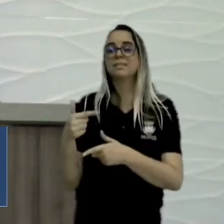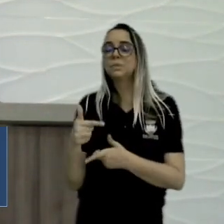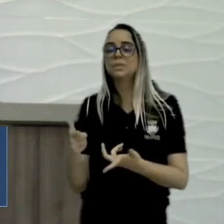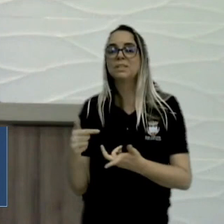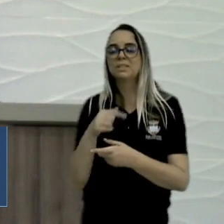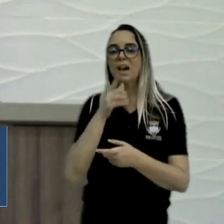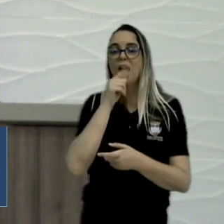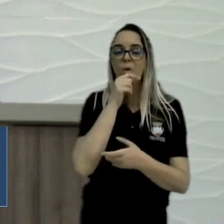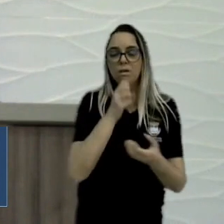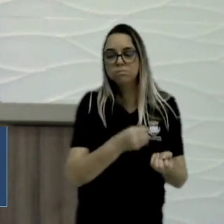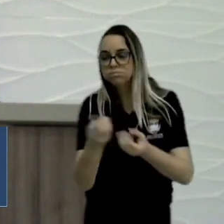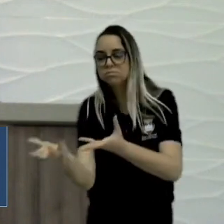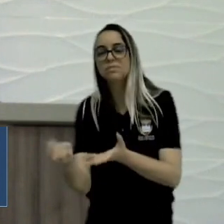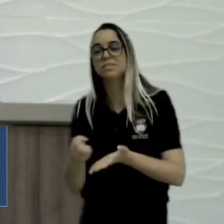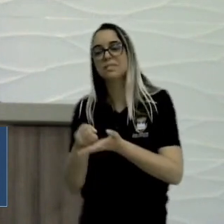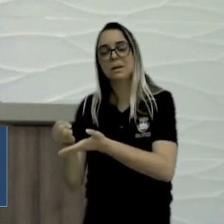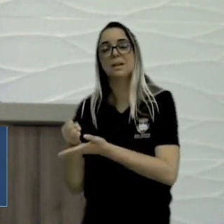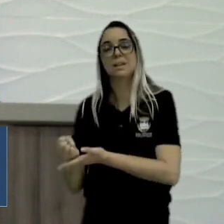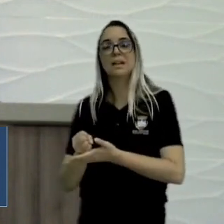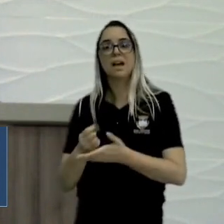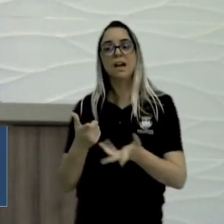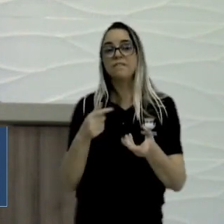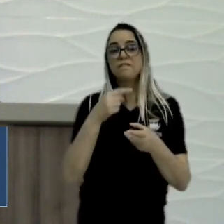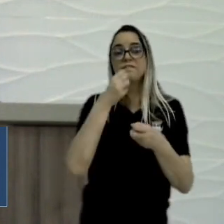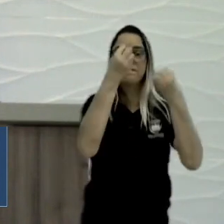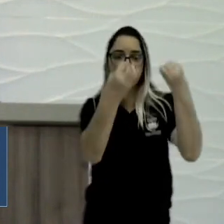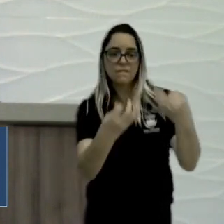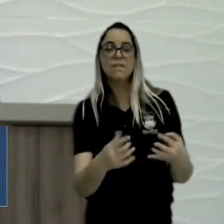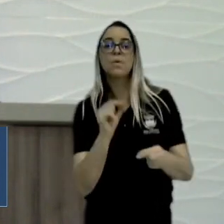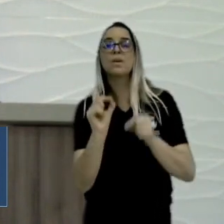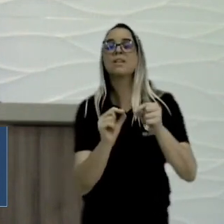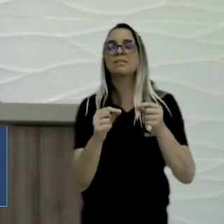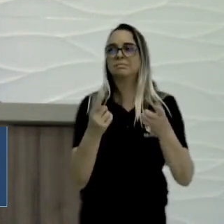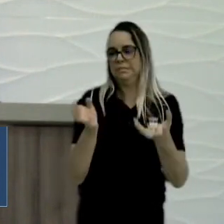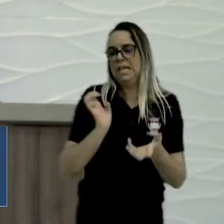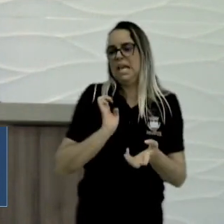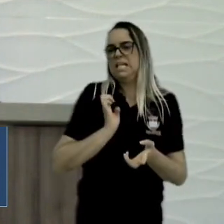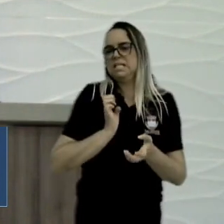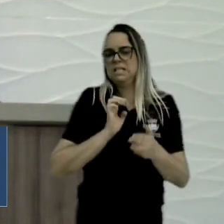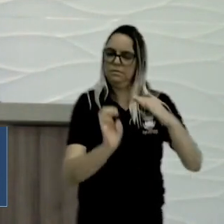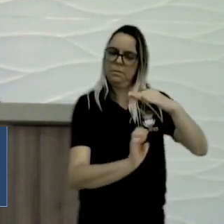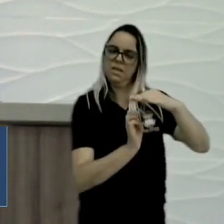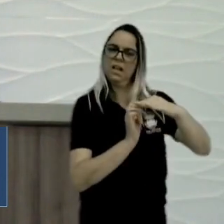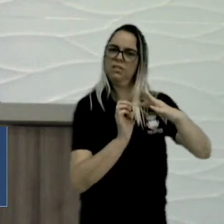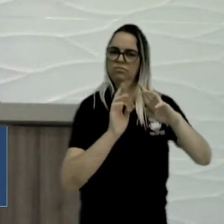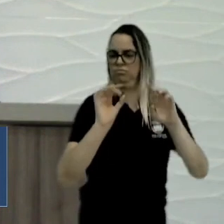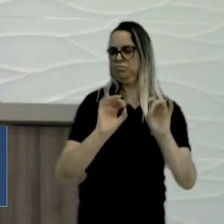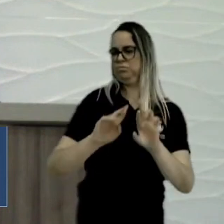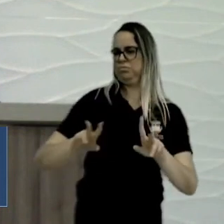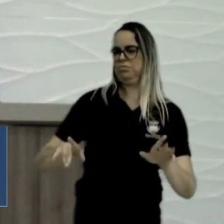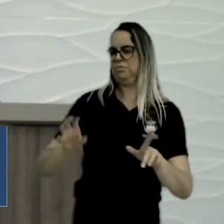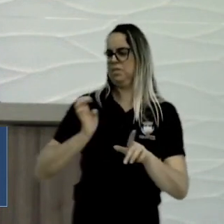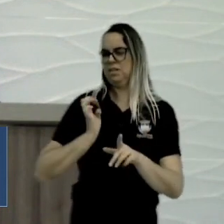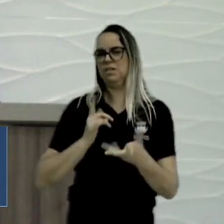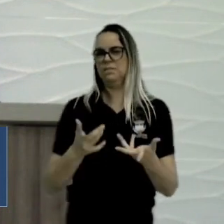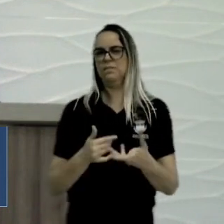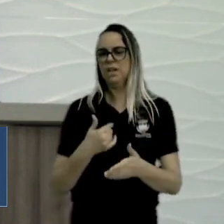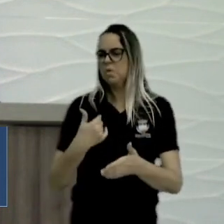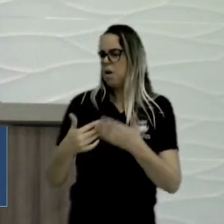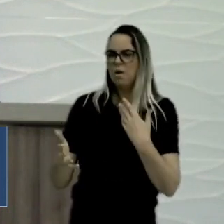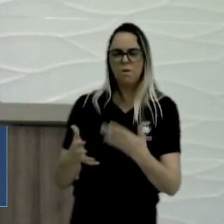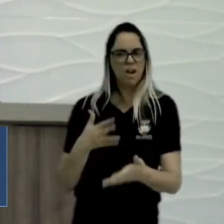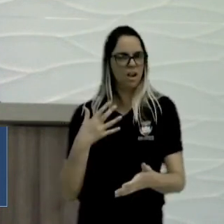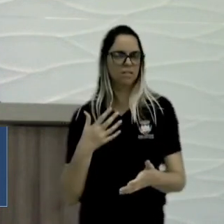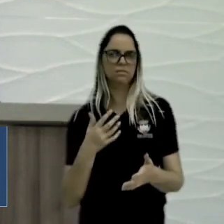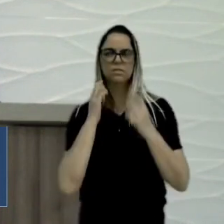água na zona rural, e vim falar de riqueza do empresário. Os empresários, seja ele qual for o seu ramo,